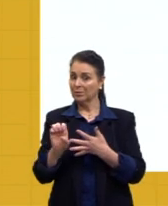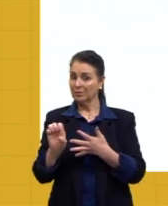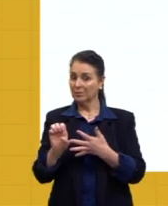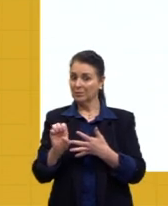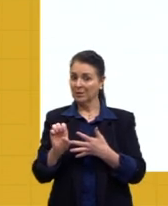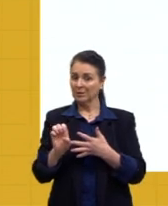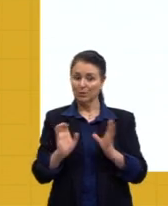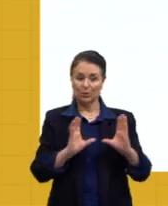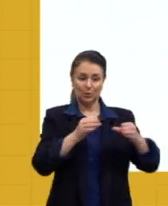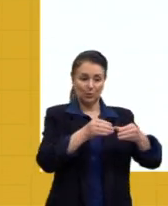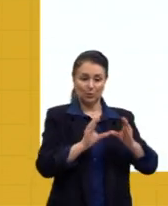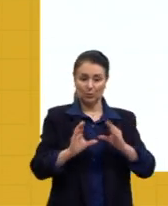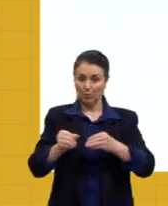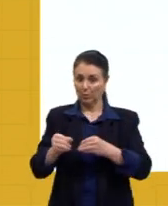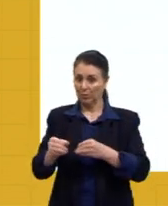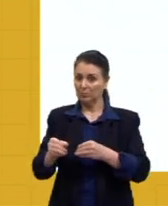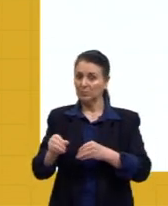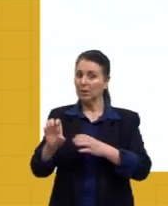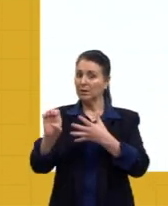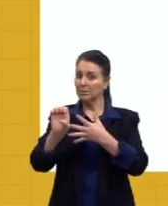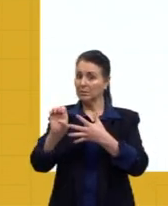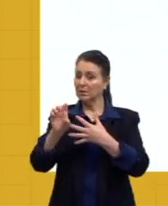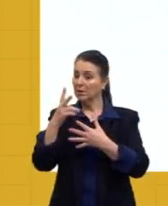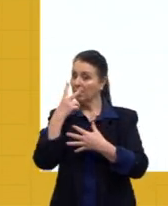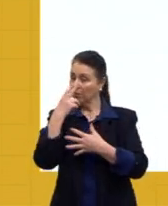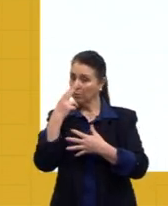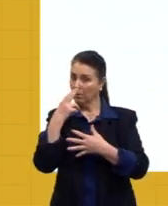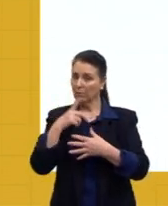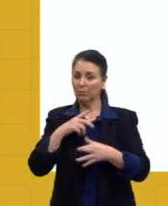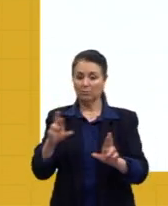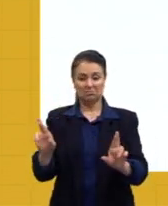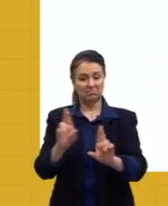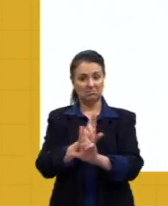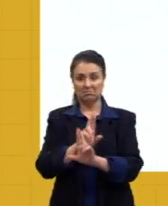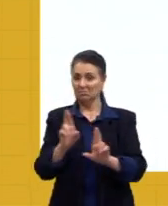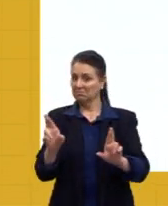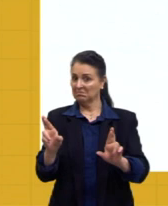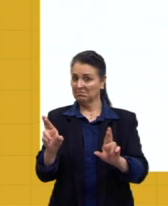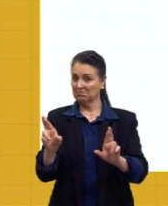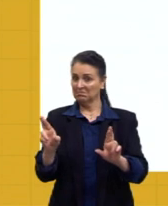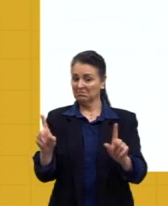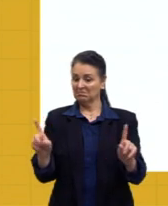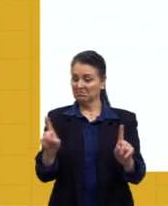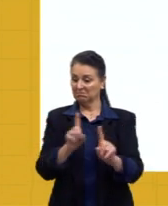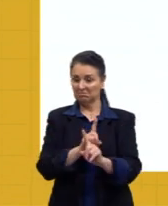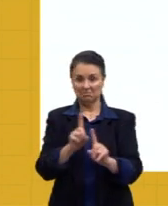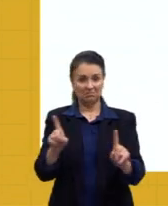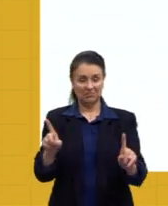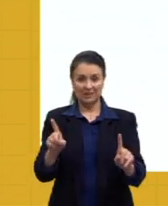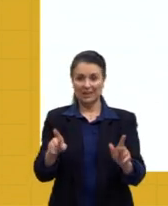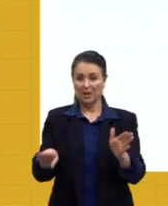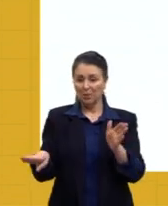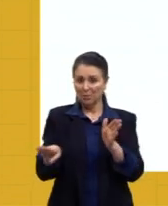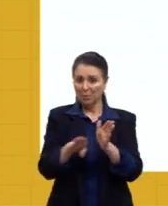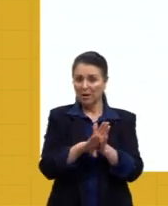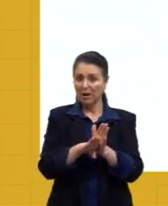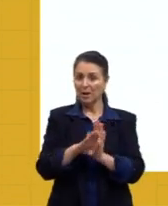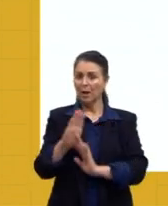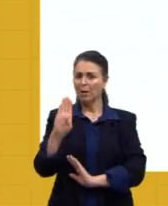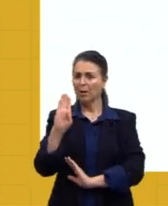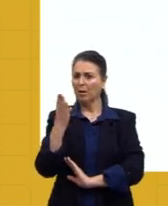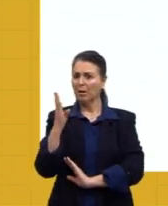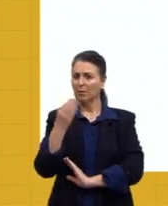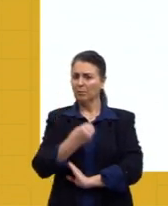populações da mesma espécie, não vai haver o cruzamento entre elas, né? Ocorre uma barreira biológica.